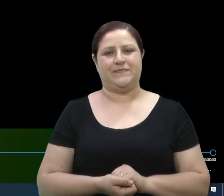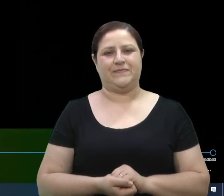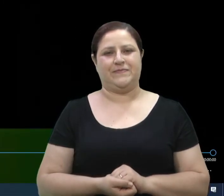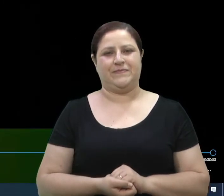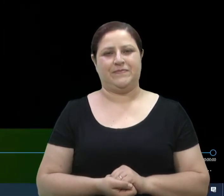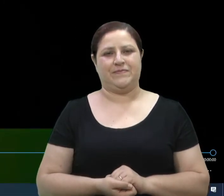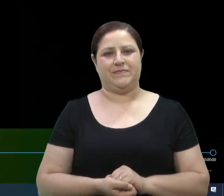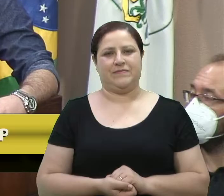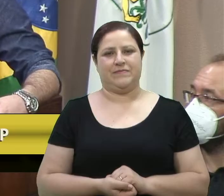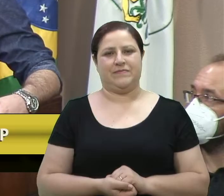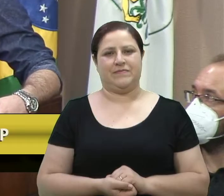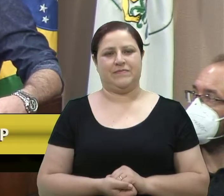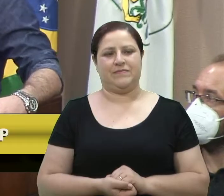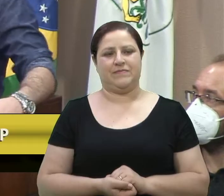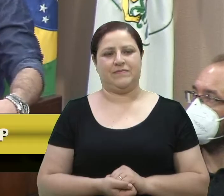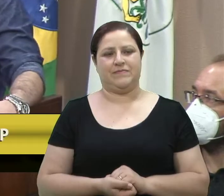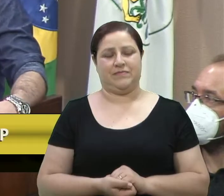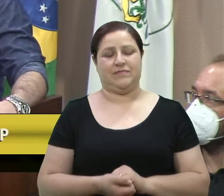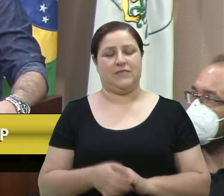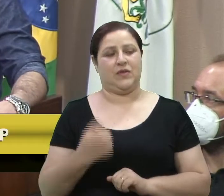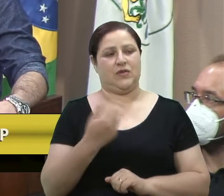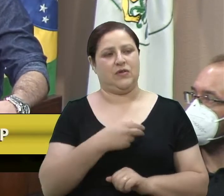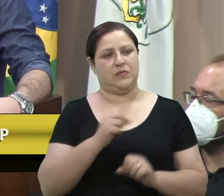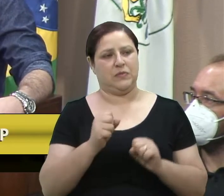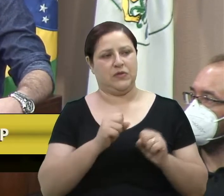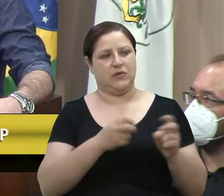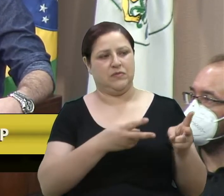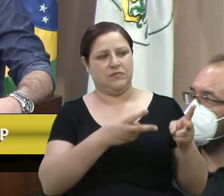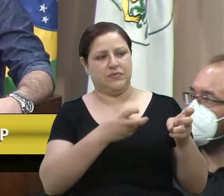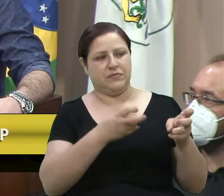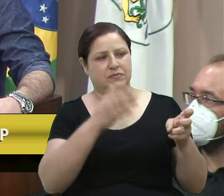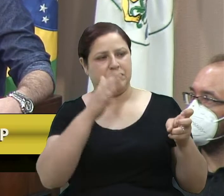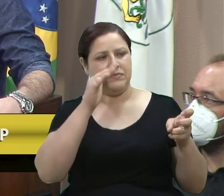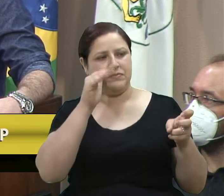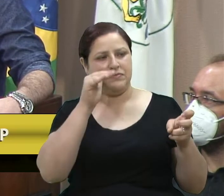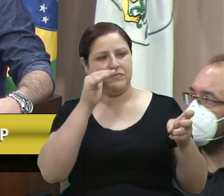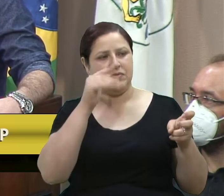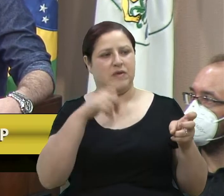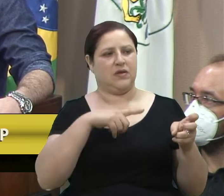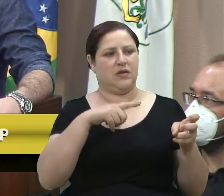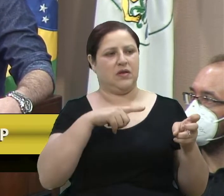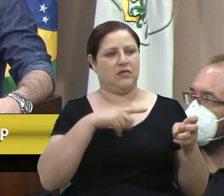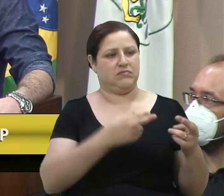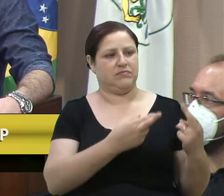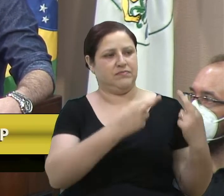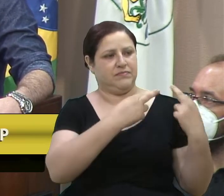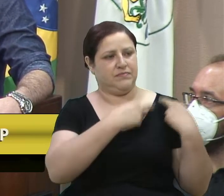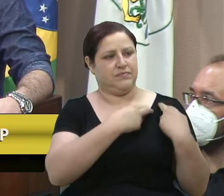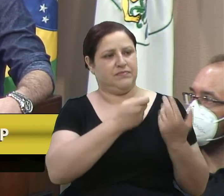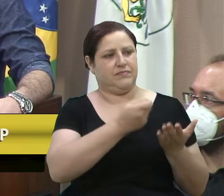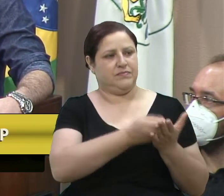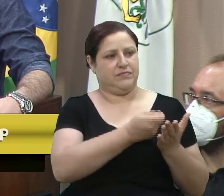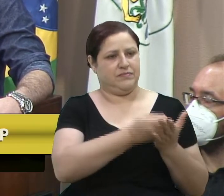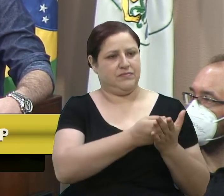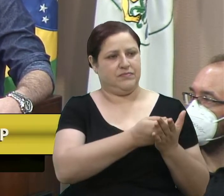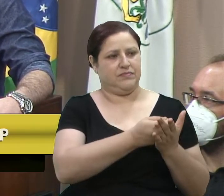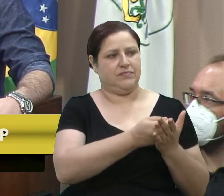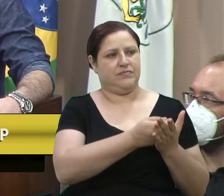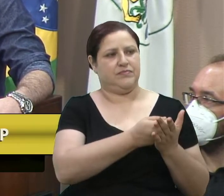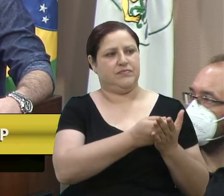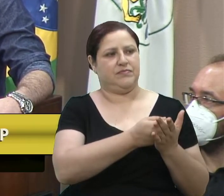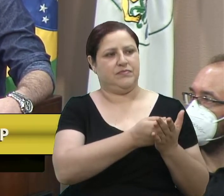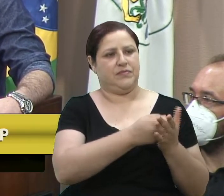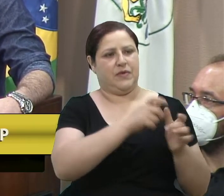A gente pode observar a dedicação, não só da parte, e a declaração não só da parte dos